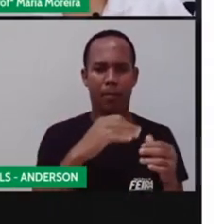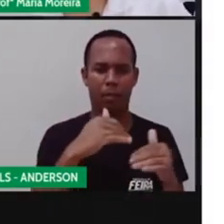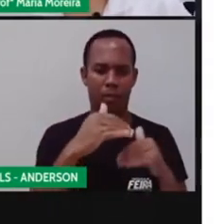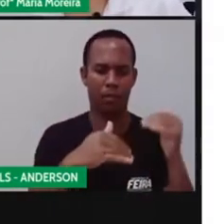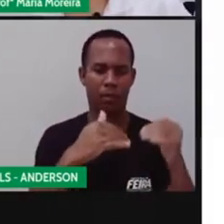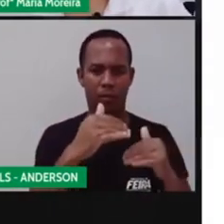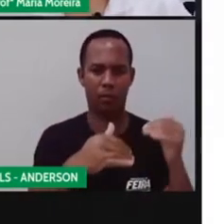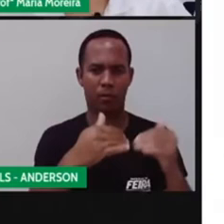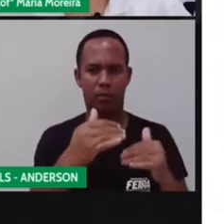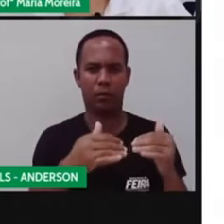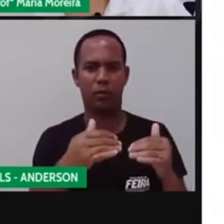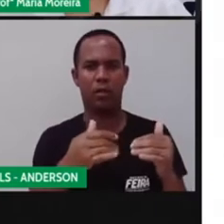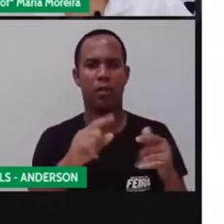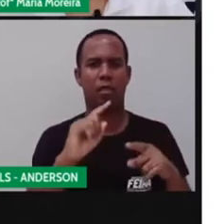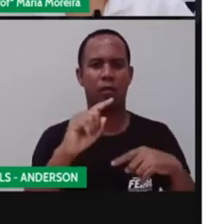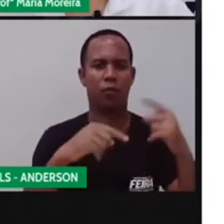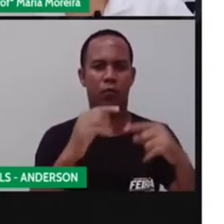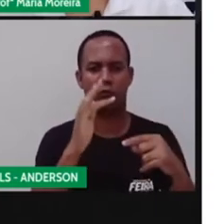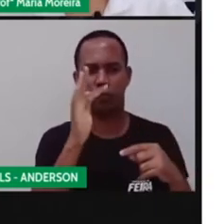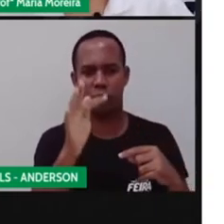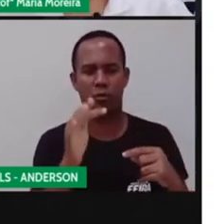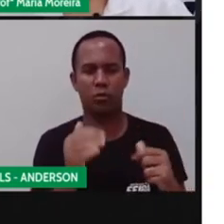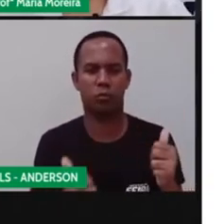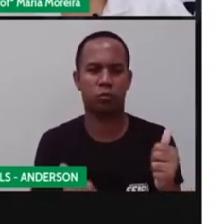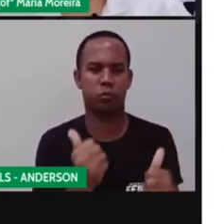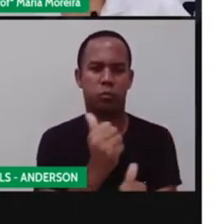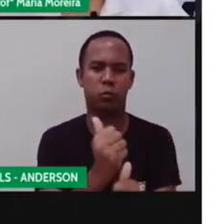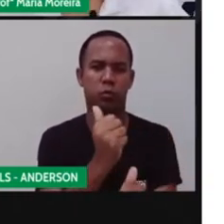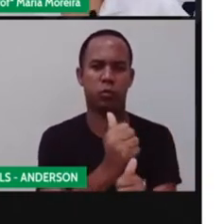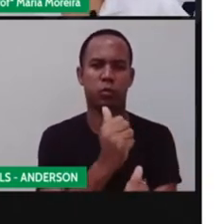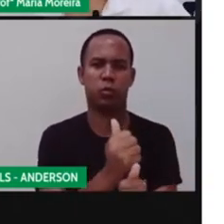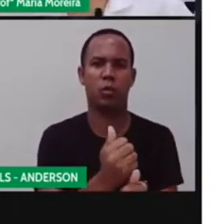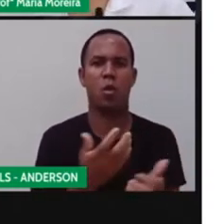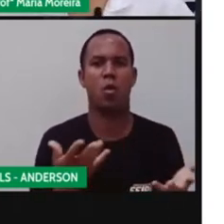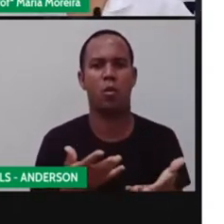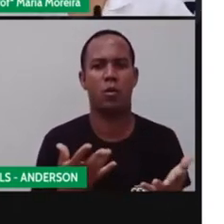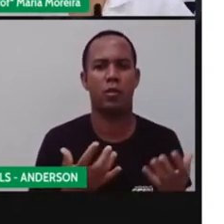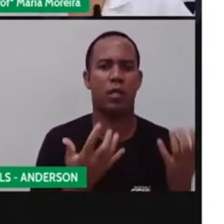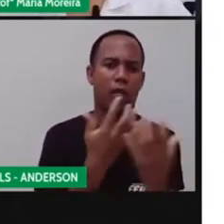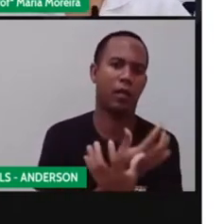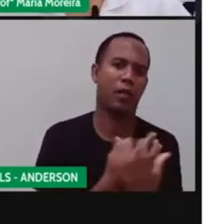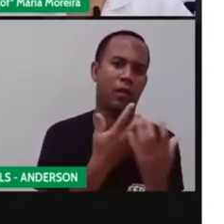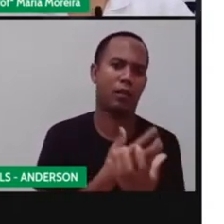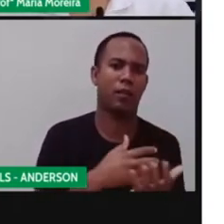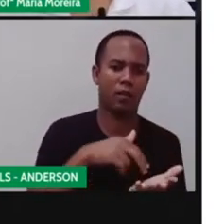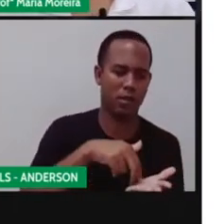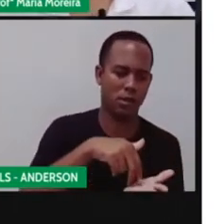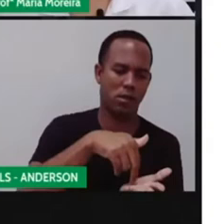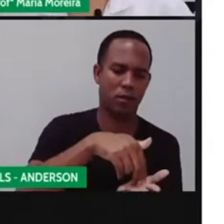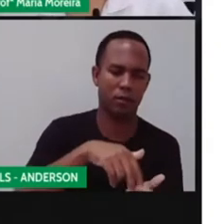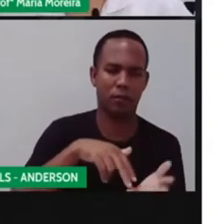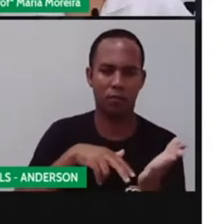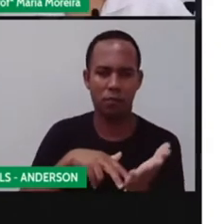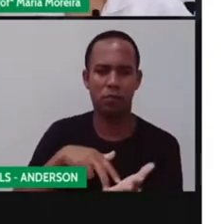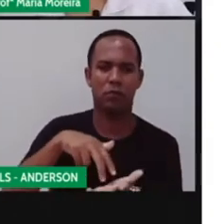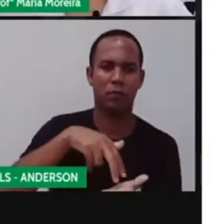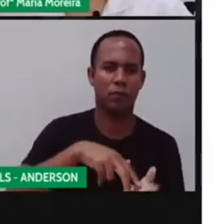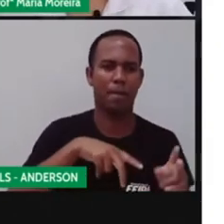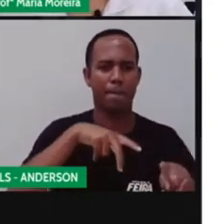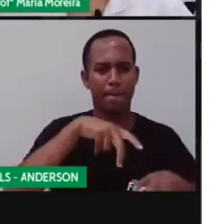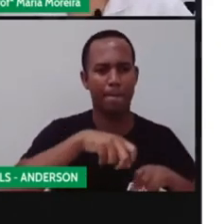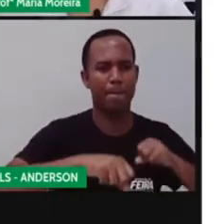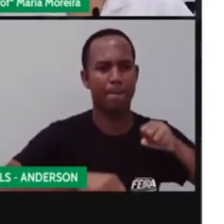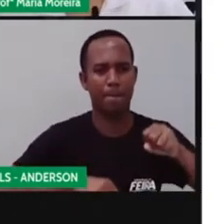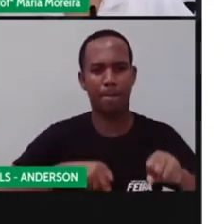artesanais foram substituídas pelas mais modernas, que cantam, dançam, andam de patins e bicicleta,